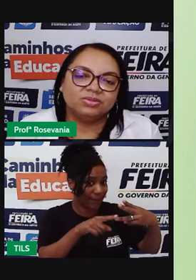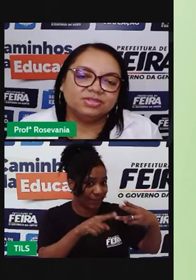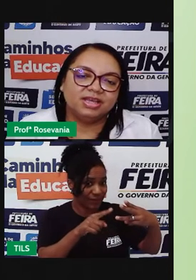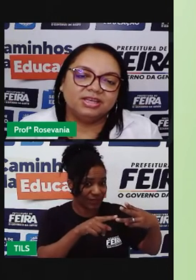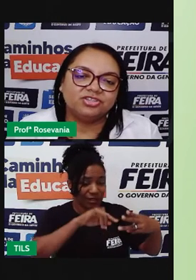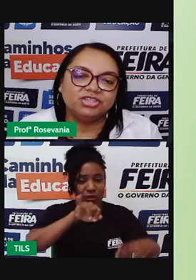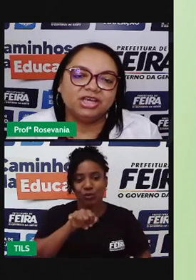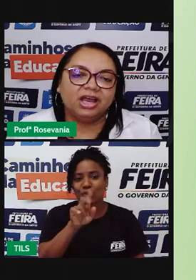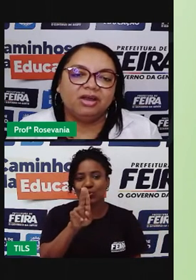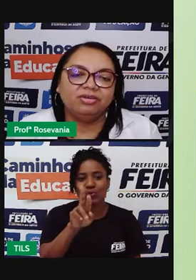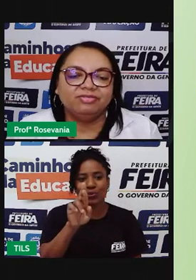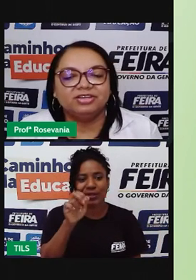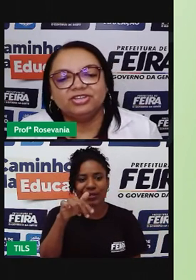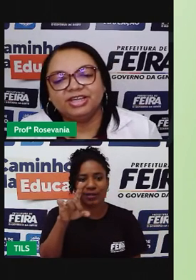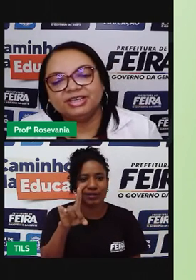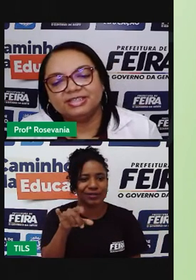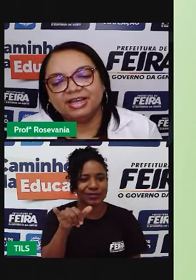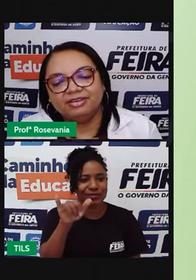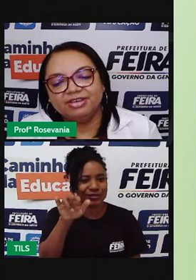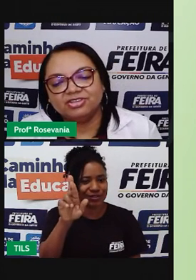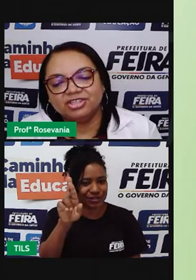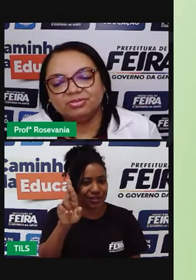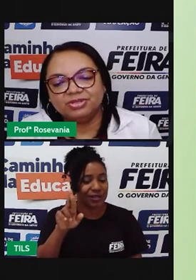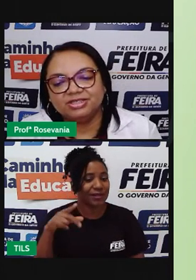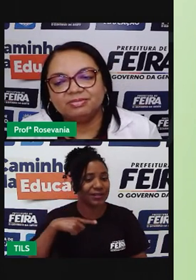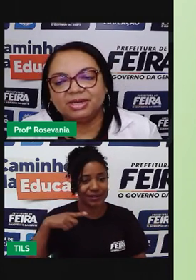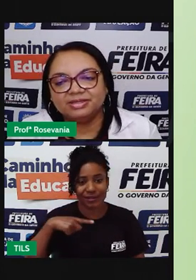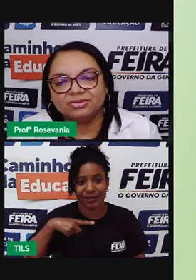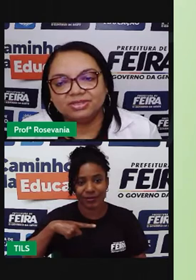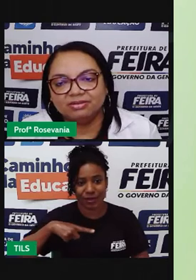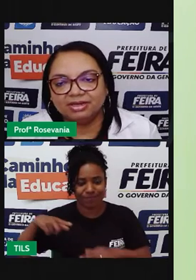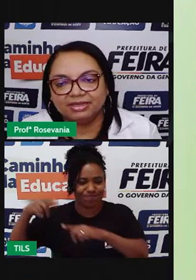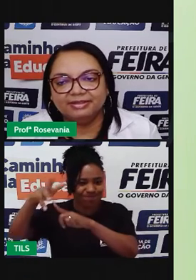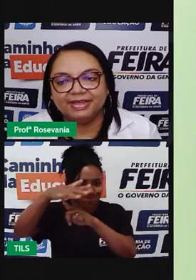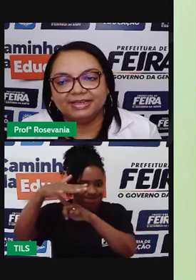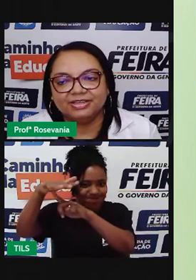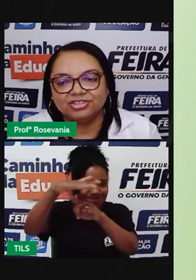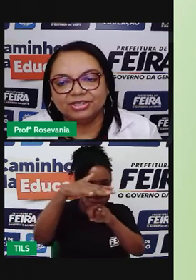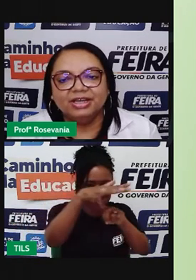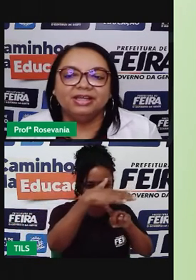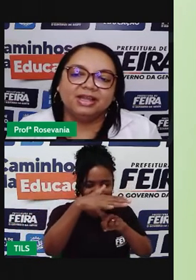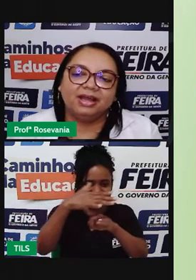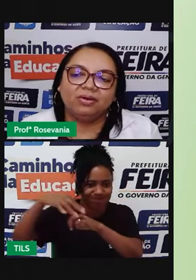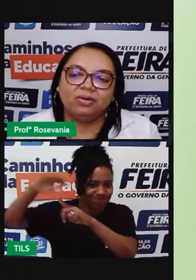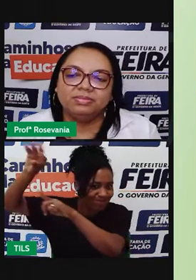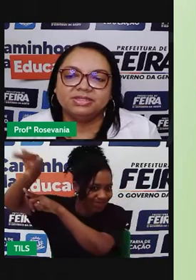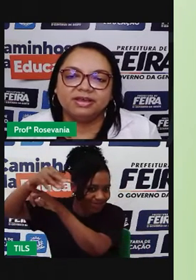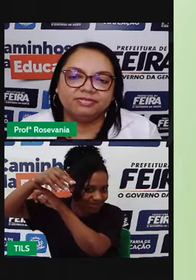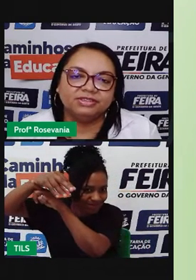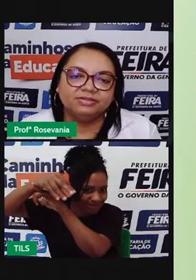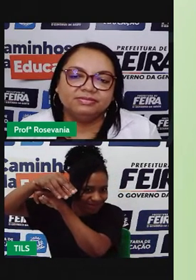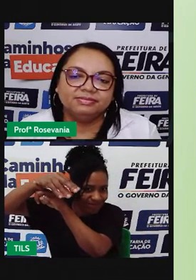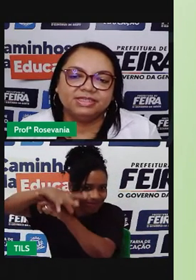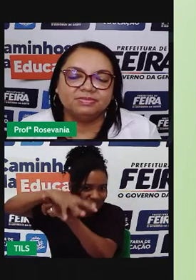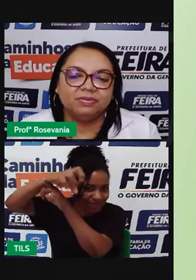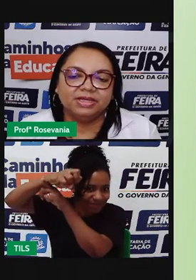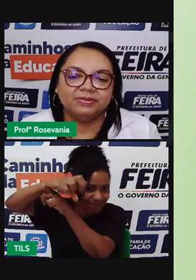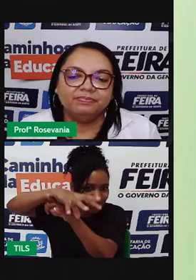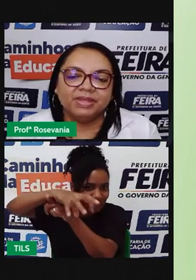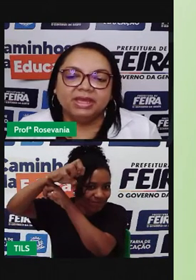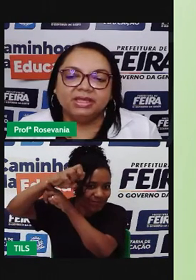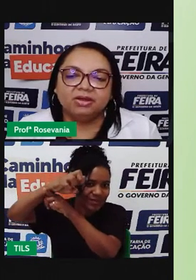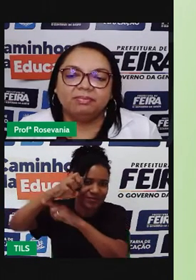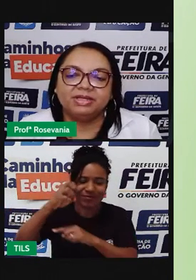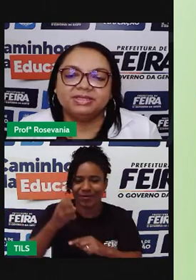recursos que ele tinha ao invés de ter que sair viajando por esse Brasilzão aí, né, que a gente está observando nesse